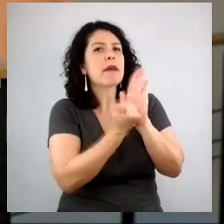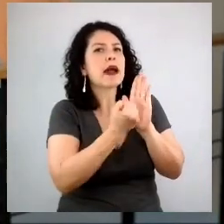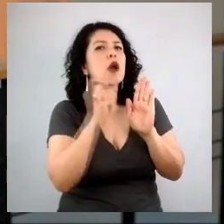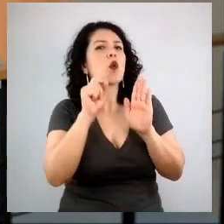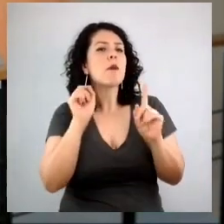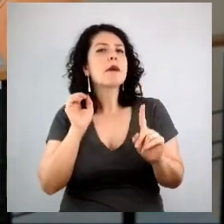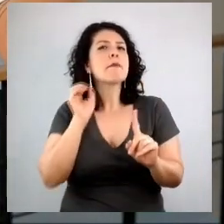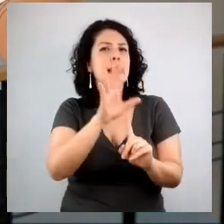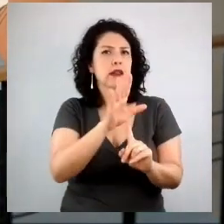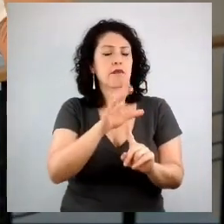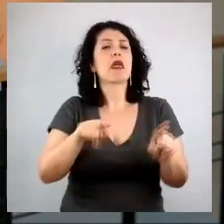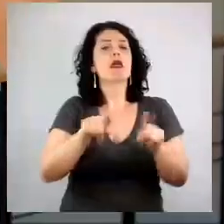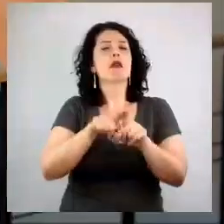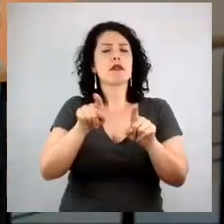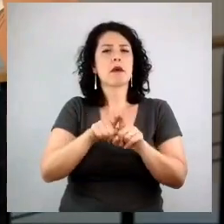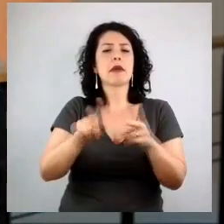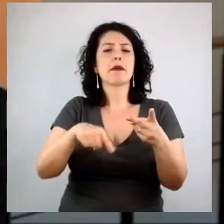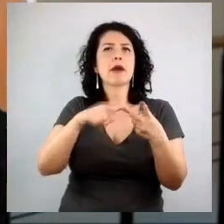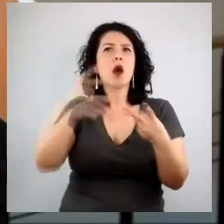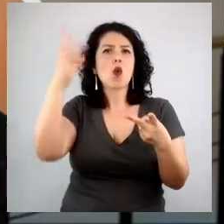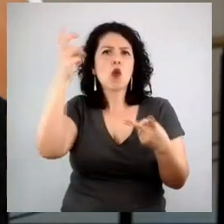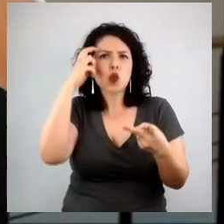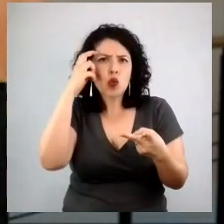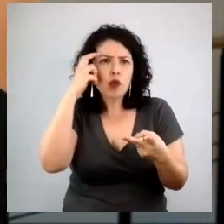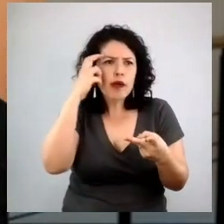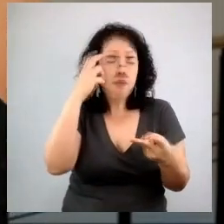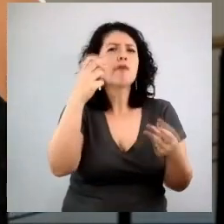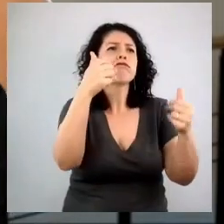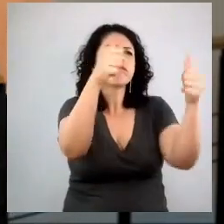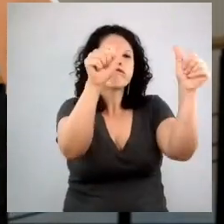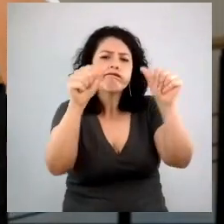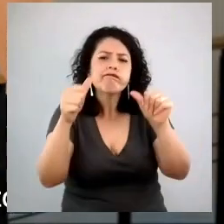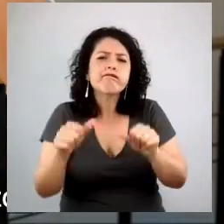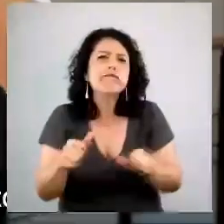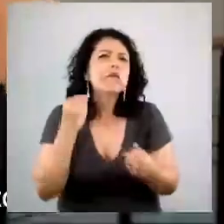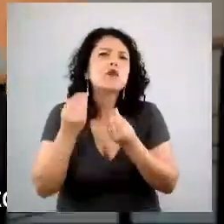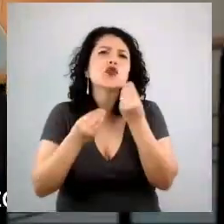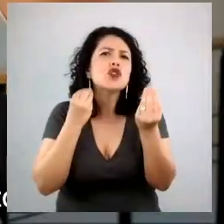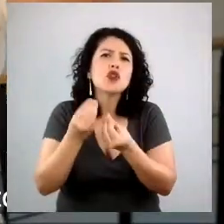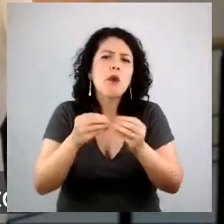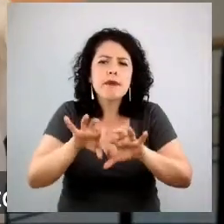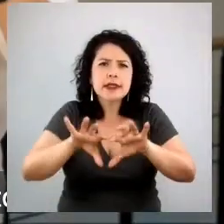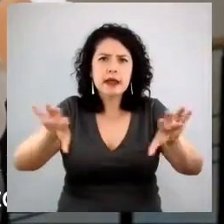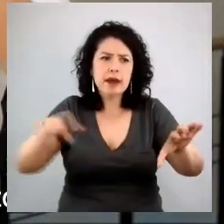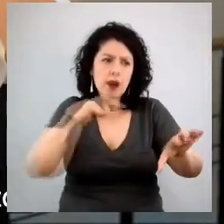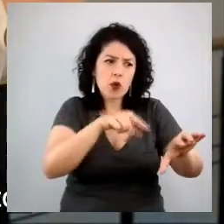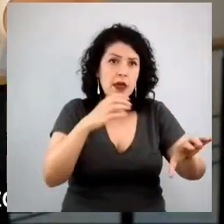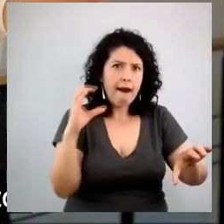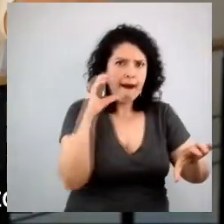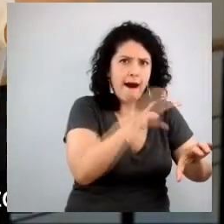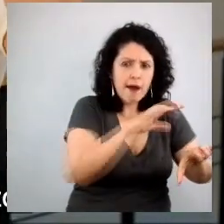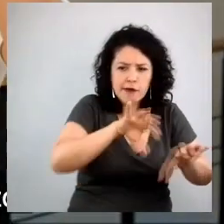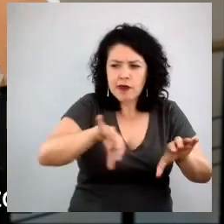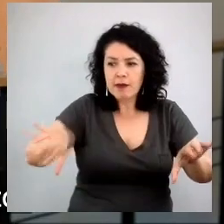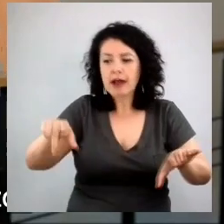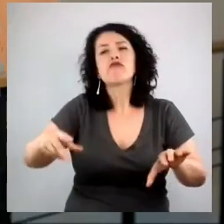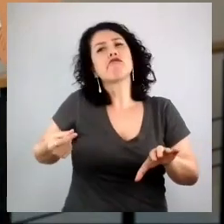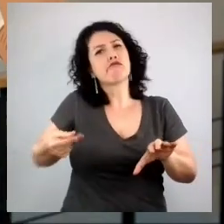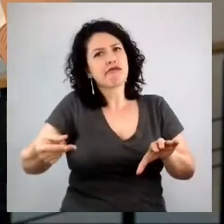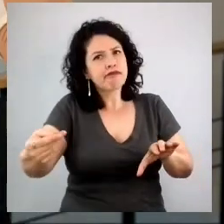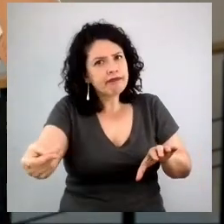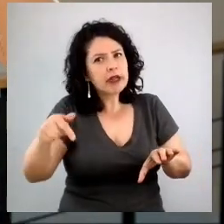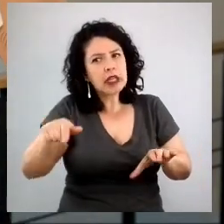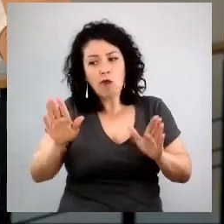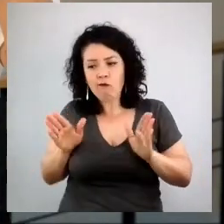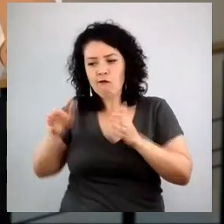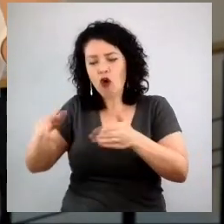audiência, da cultura, para saber o que é relevante, tendo esse olhar para separar o joio do trigo, para entender o que realmente fica para o longo prazo, o que aqui